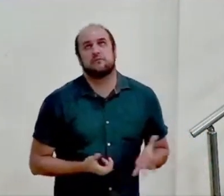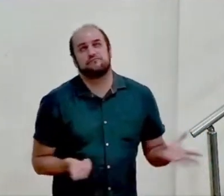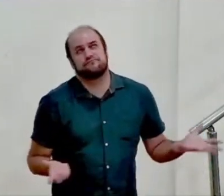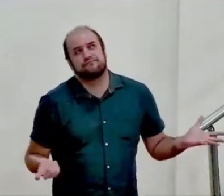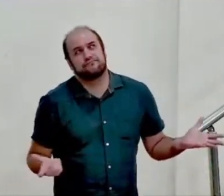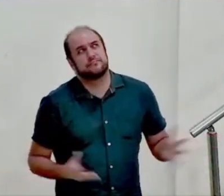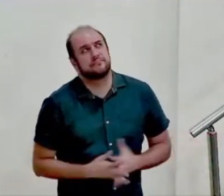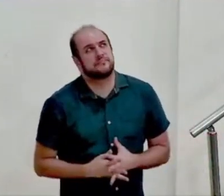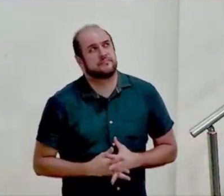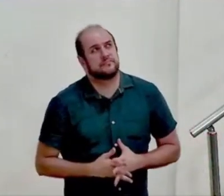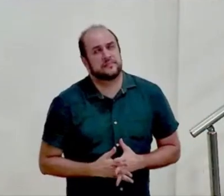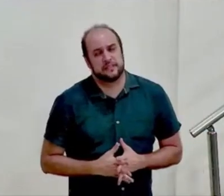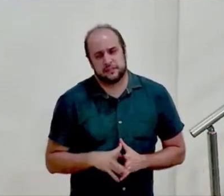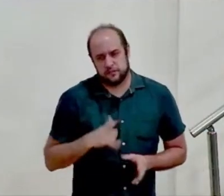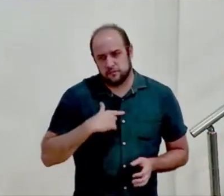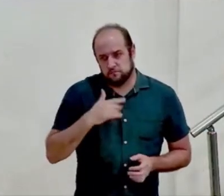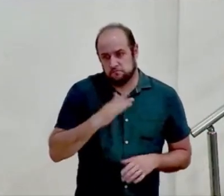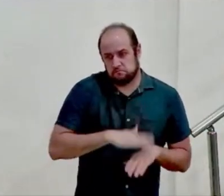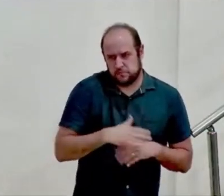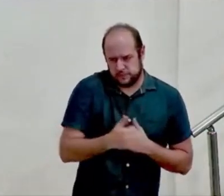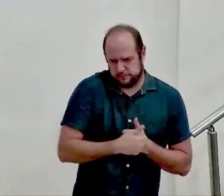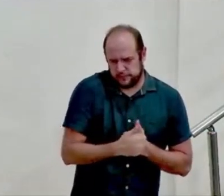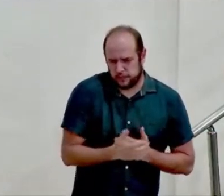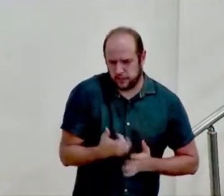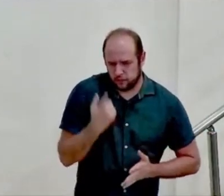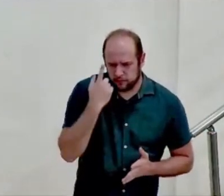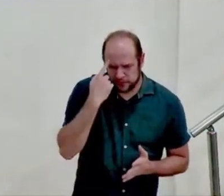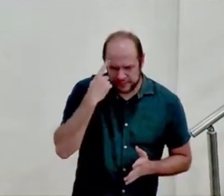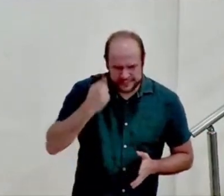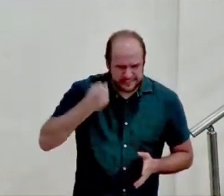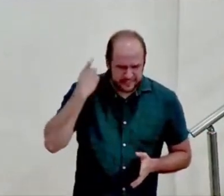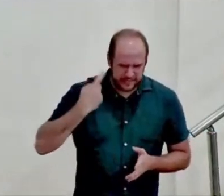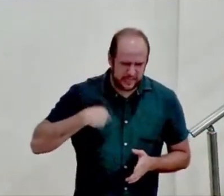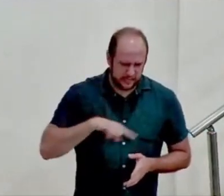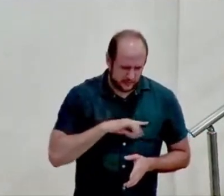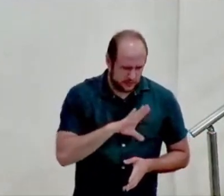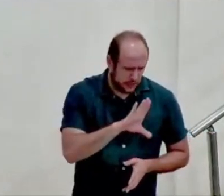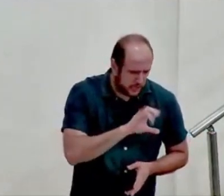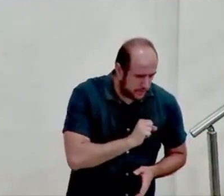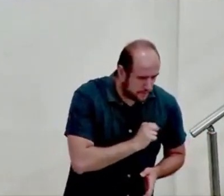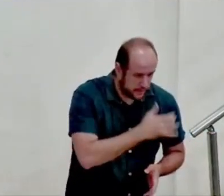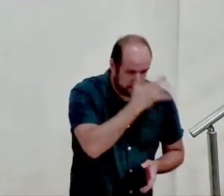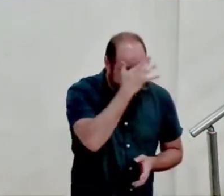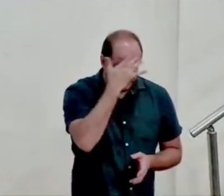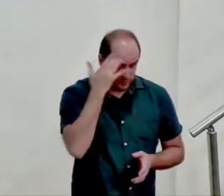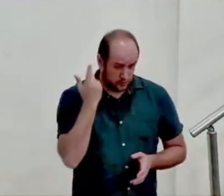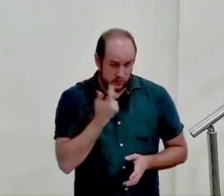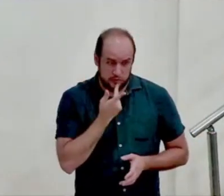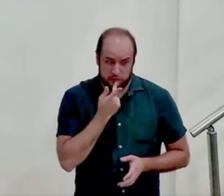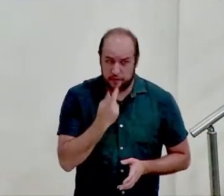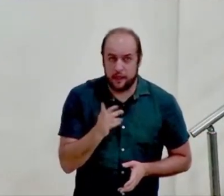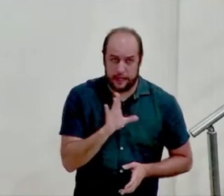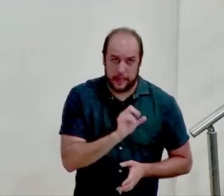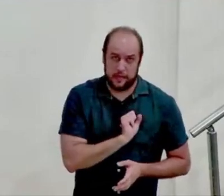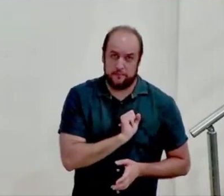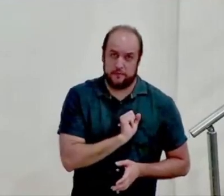trazendo para mais perto será que nós realmente amamos as pessoas que nós dizemos que amamos